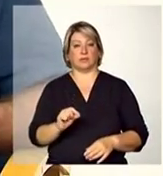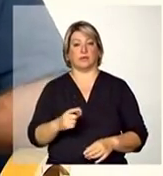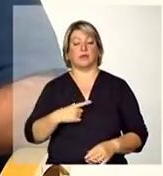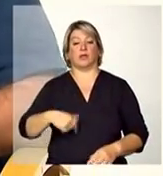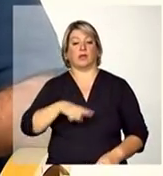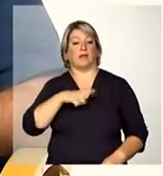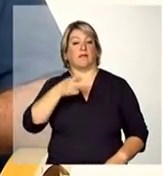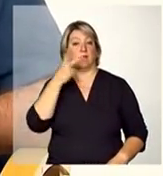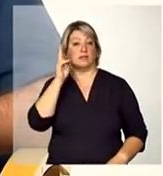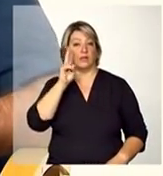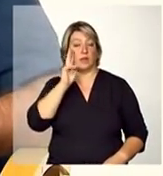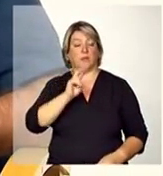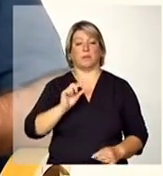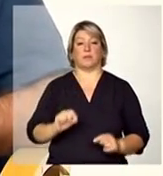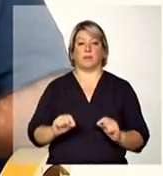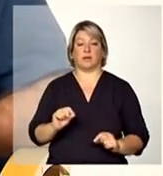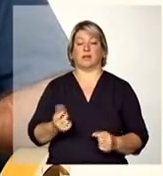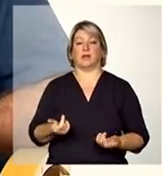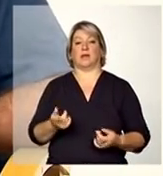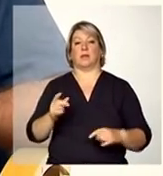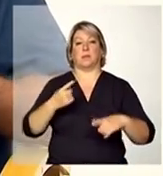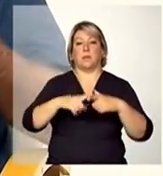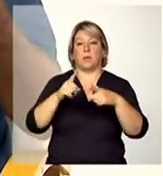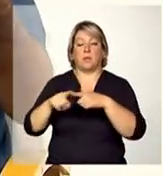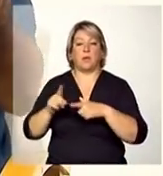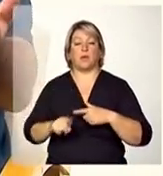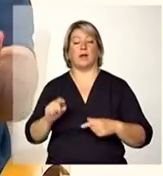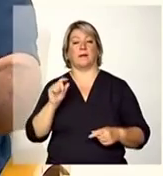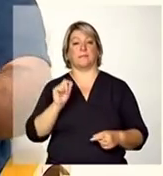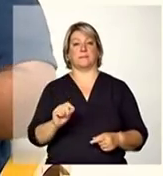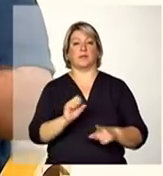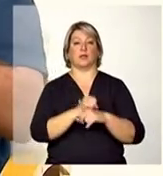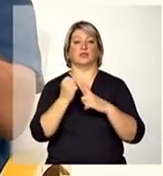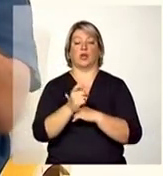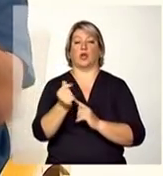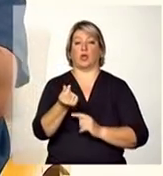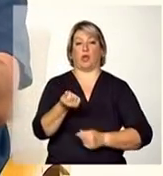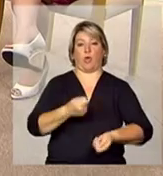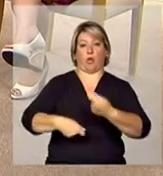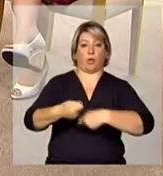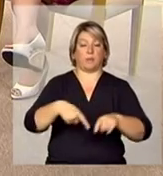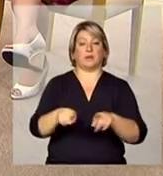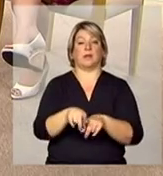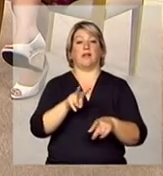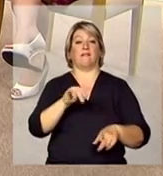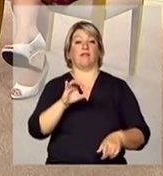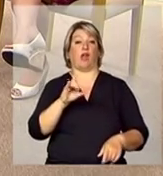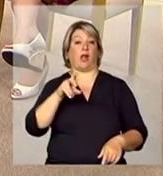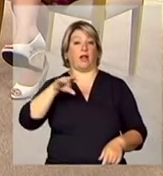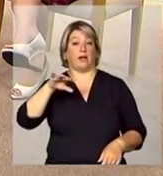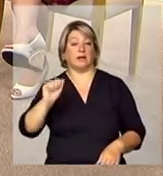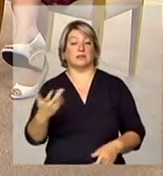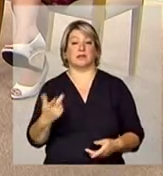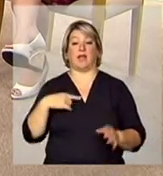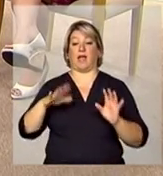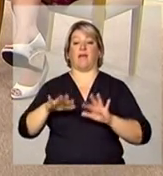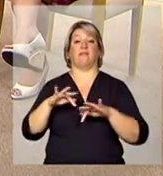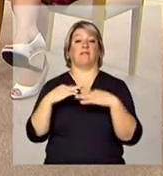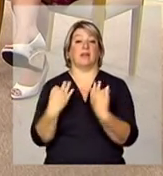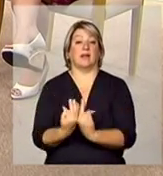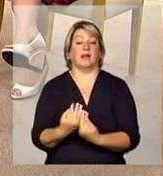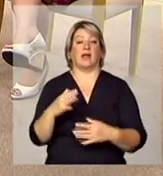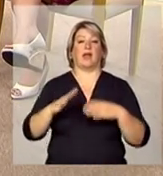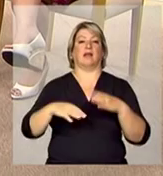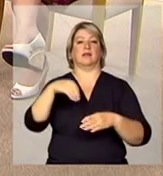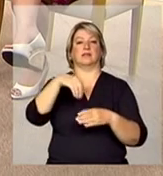gente está falando também de vulnerabilidade socioeconômica a gente está falando de vulnerabilidade de violência seja familiar seja comunitária